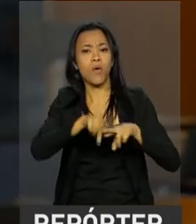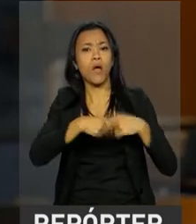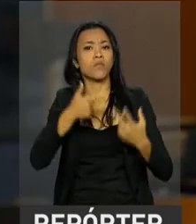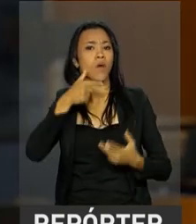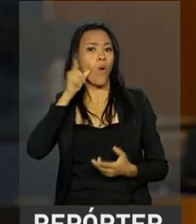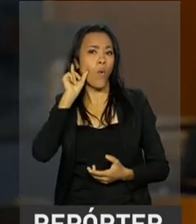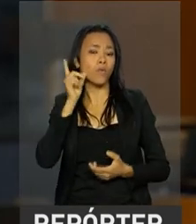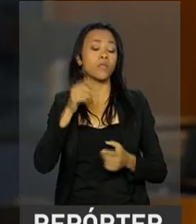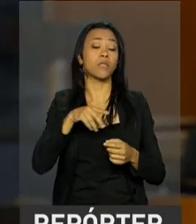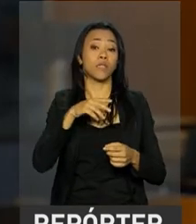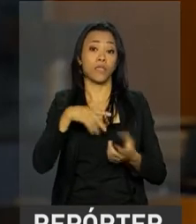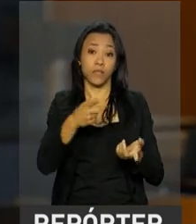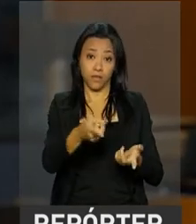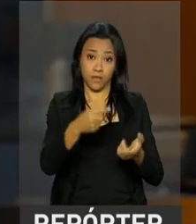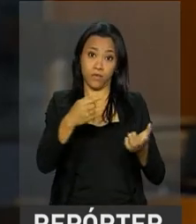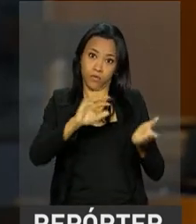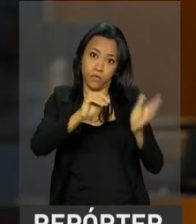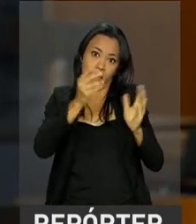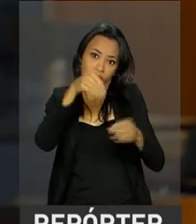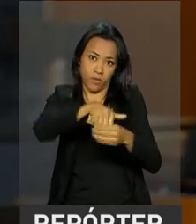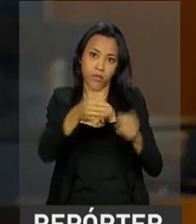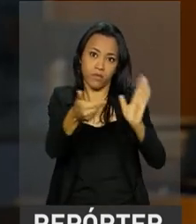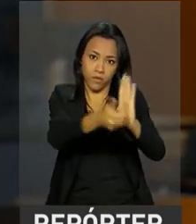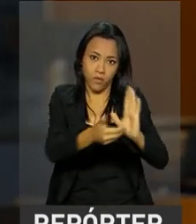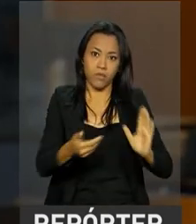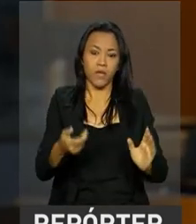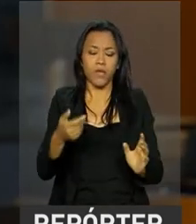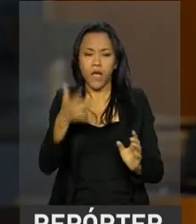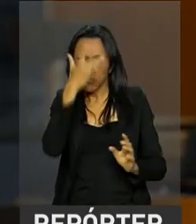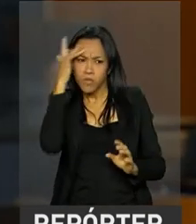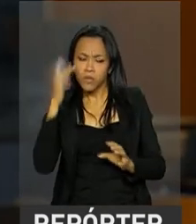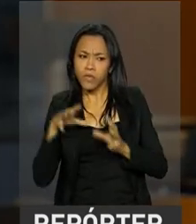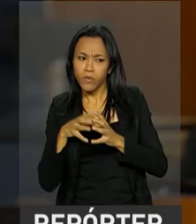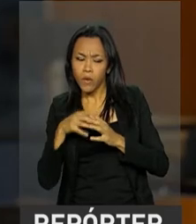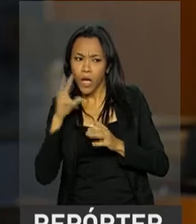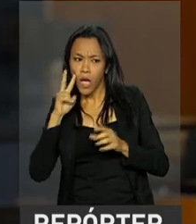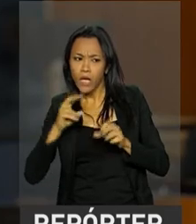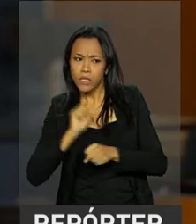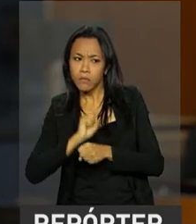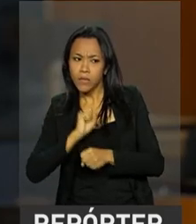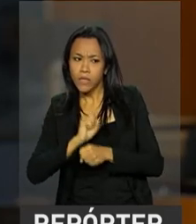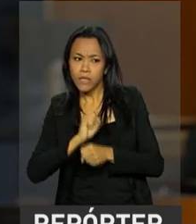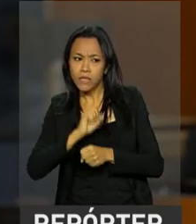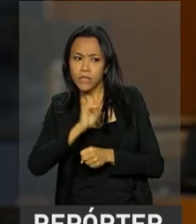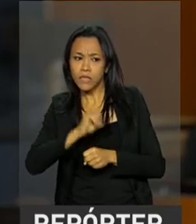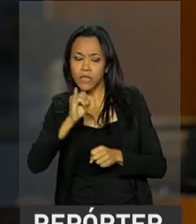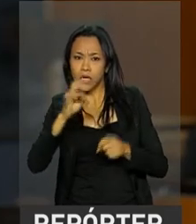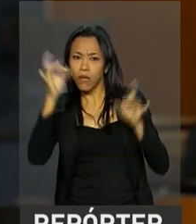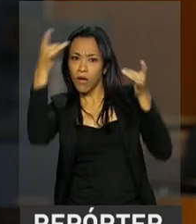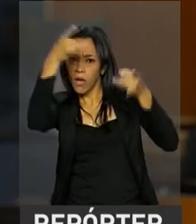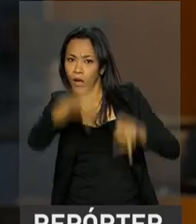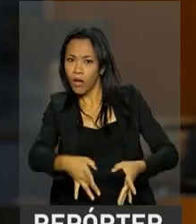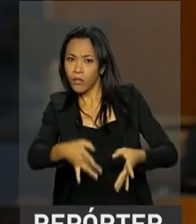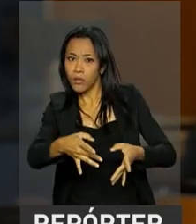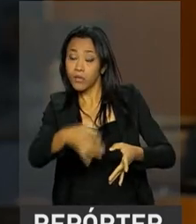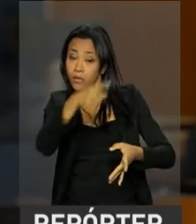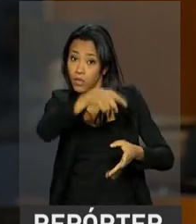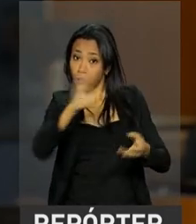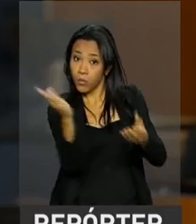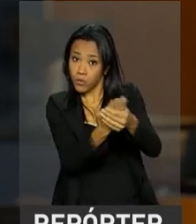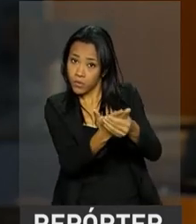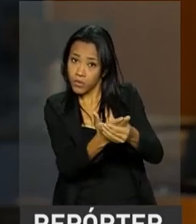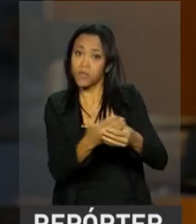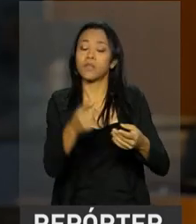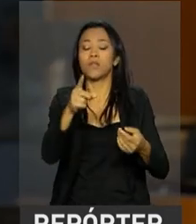os investidores já estavam animados diante da expectativa da rejeição da denúncia contra o presidente Michel Temer. O Ibovespa